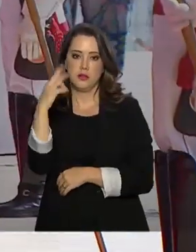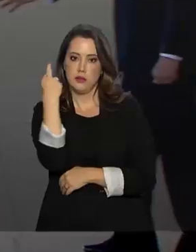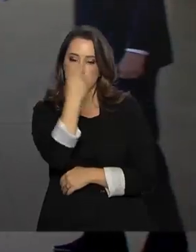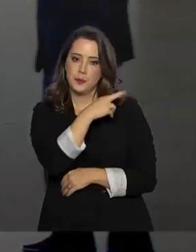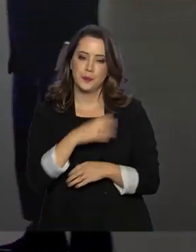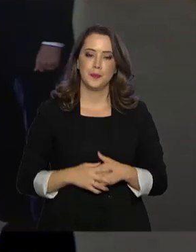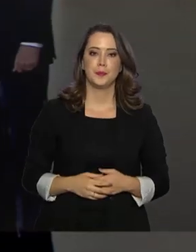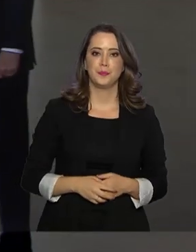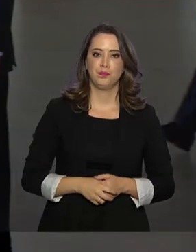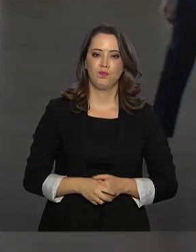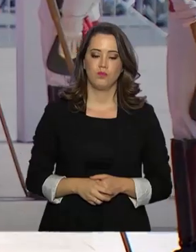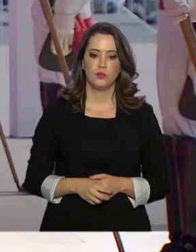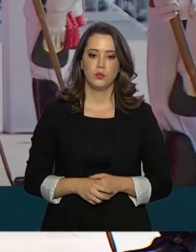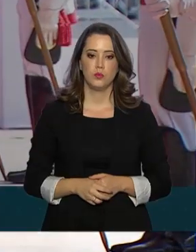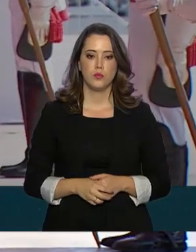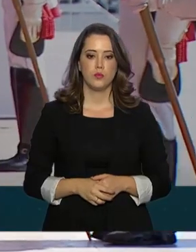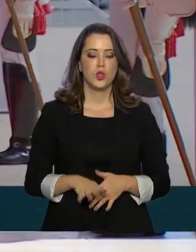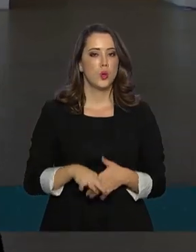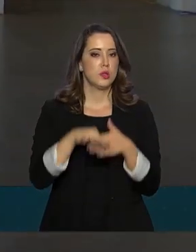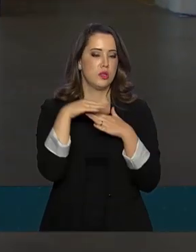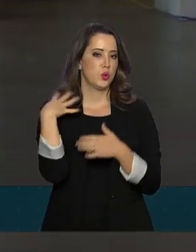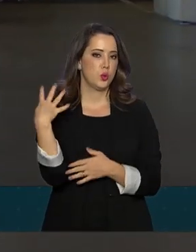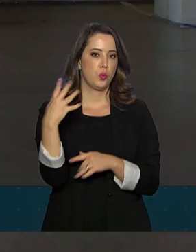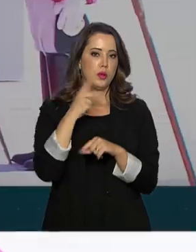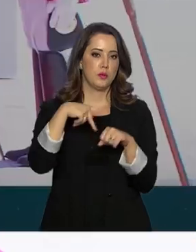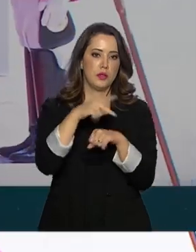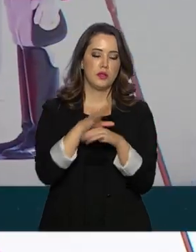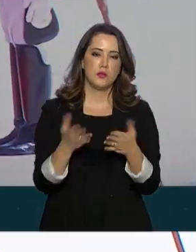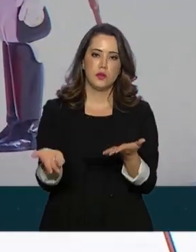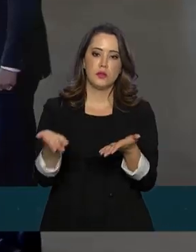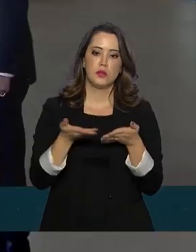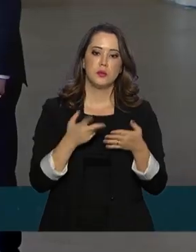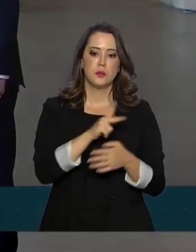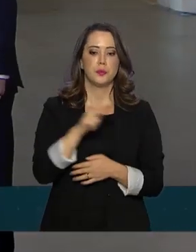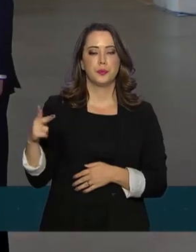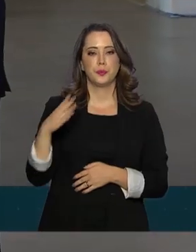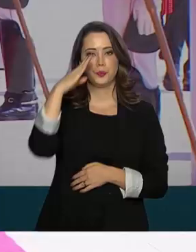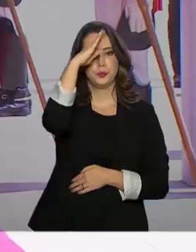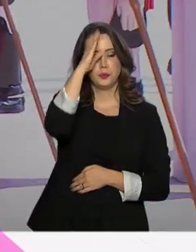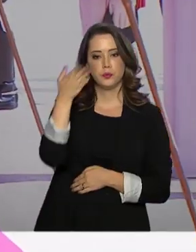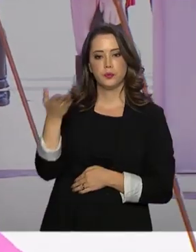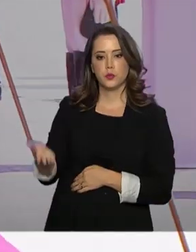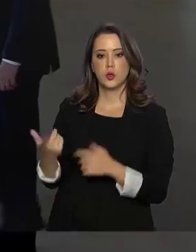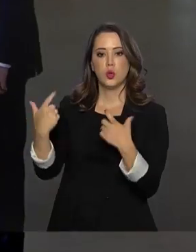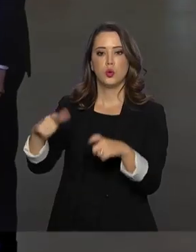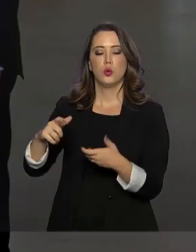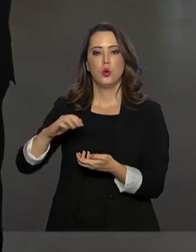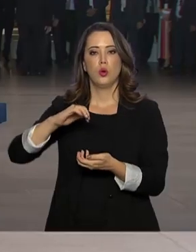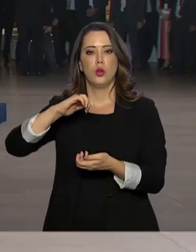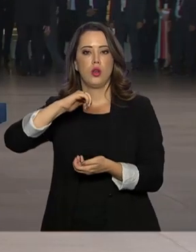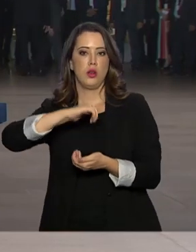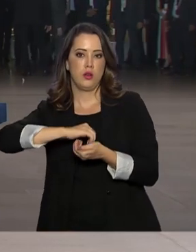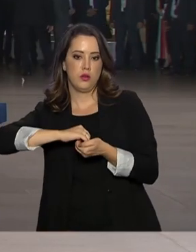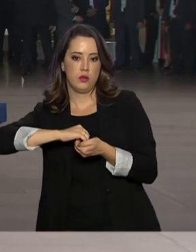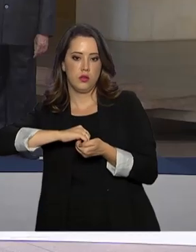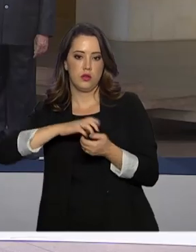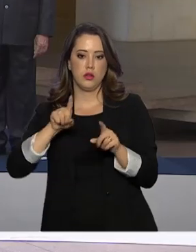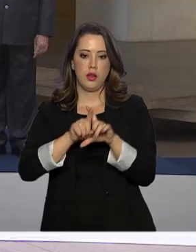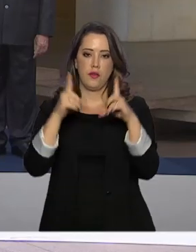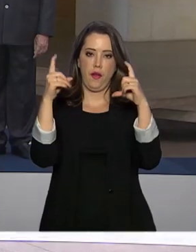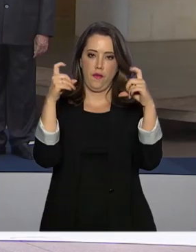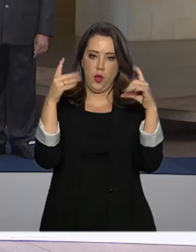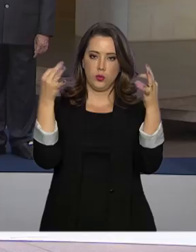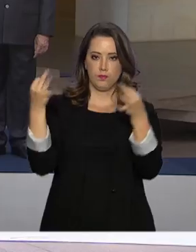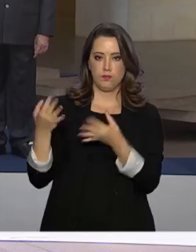Os líderes dos quatro países foram recebidos pelo presidente Jair Bolsonaro no Palácio do Itamaraty. Houve a tradicional foto